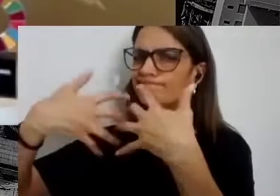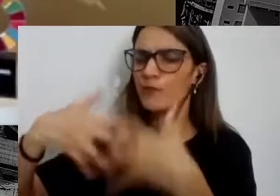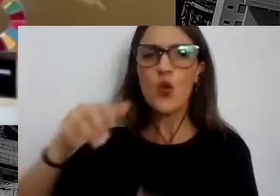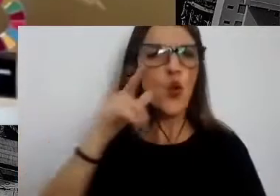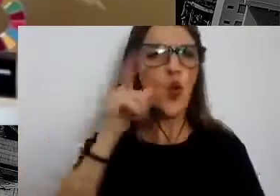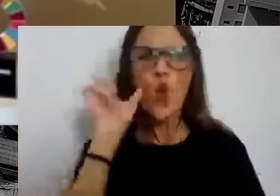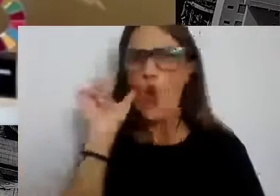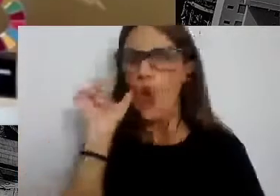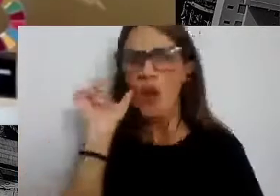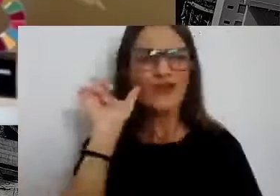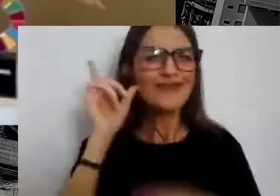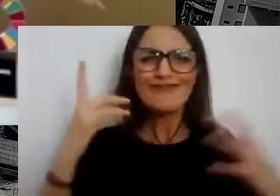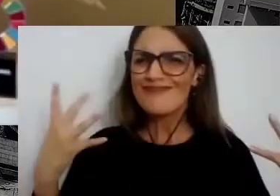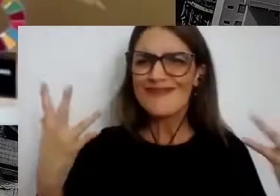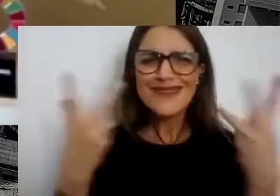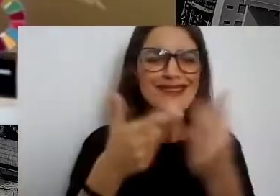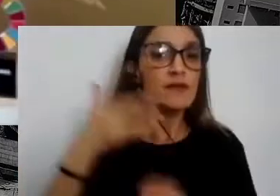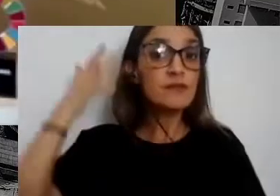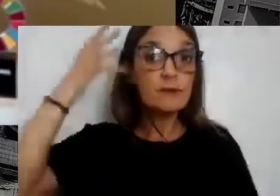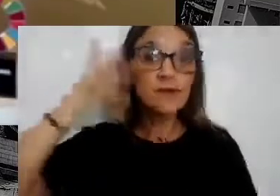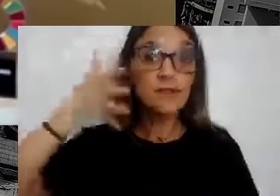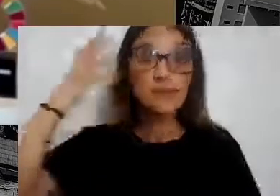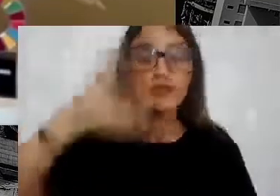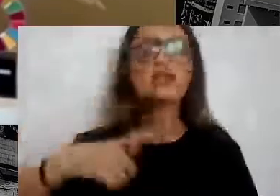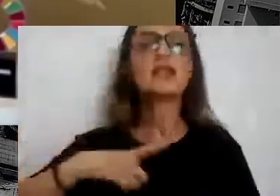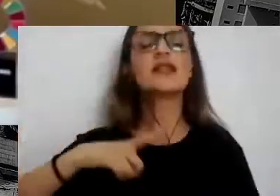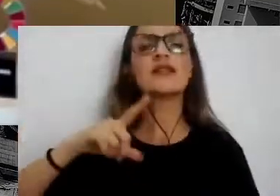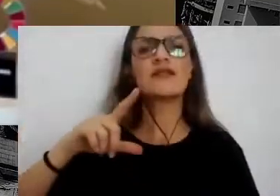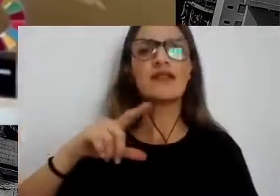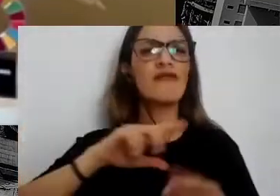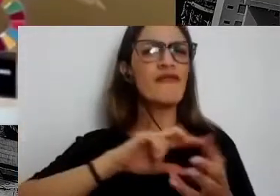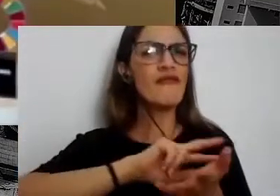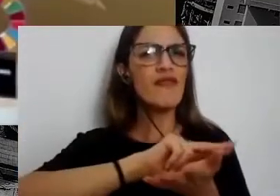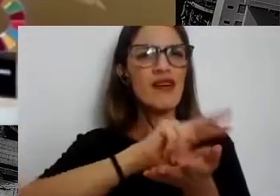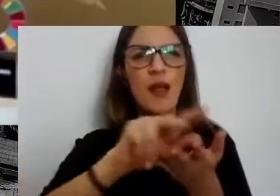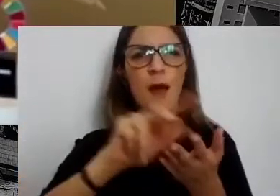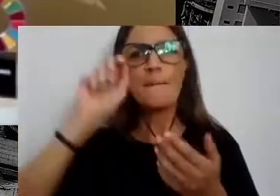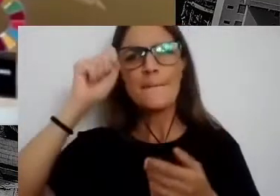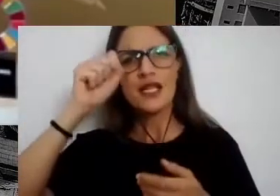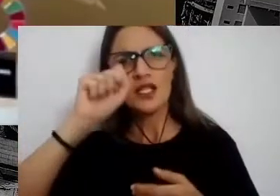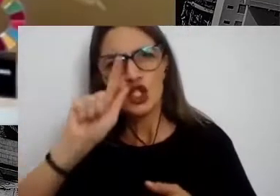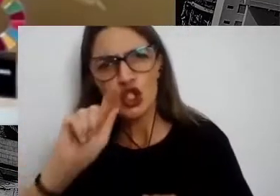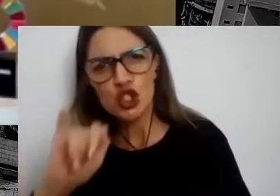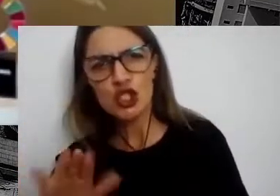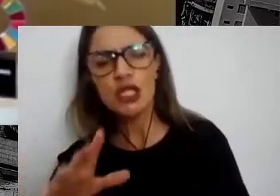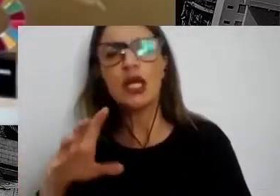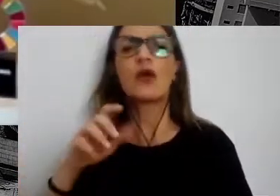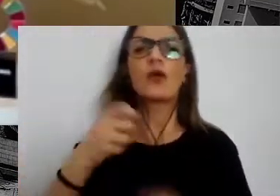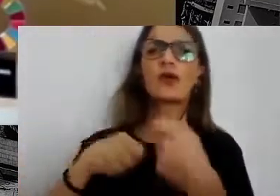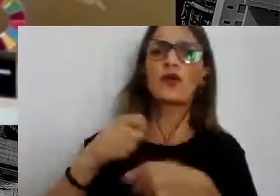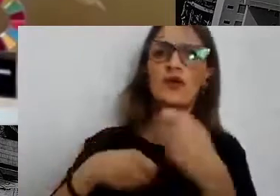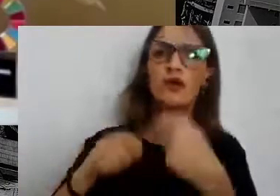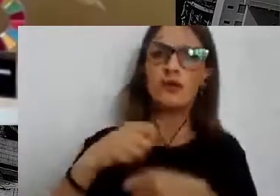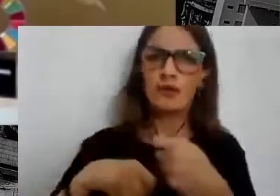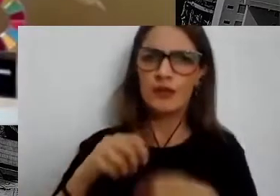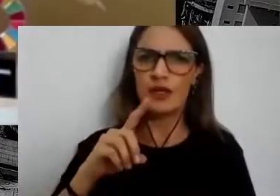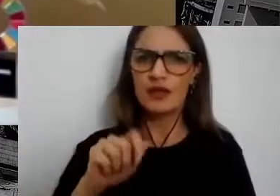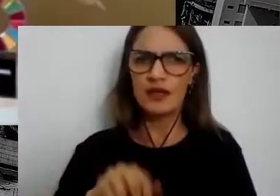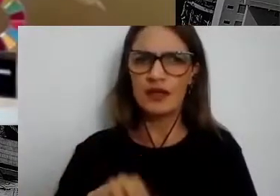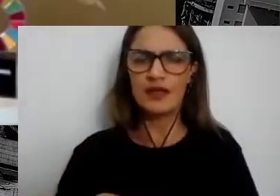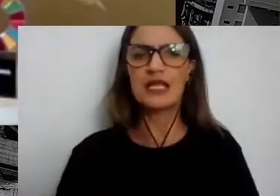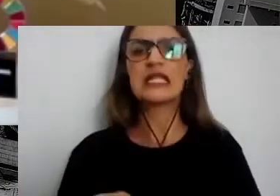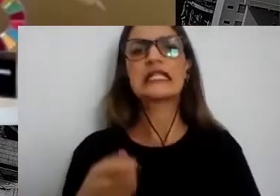memorável, a gente teve Elva Soares, a gente já teve Preta Gil, a gente já falou sobre economia circular,